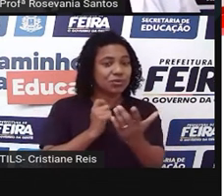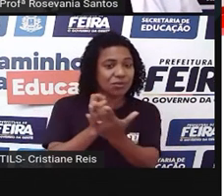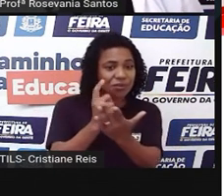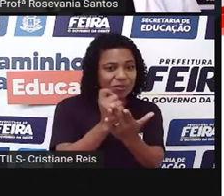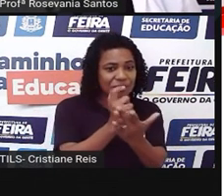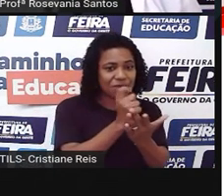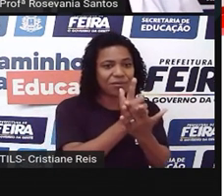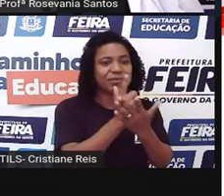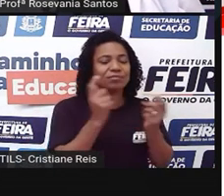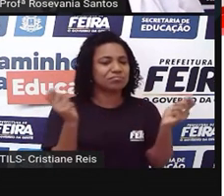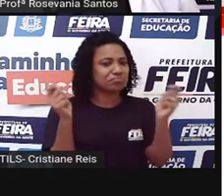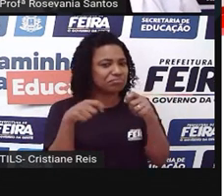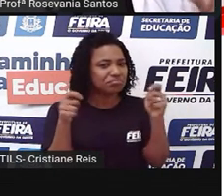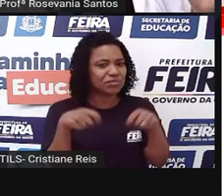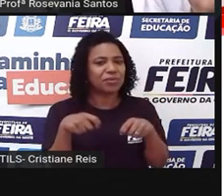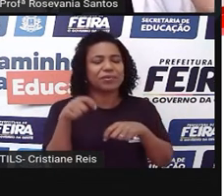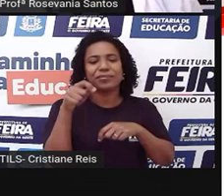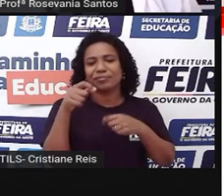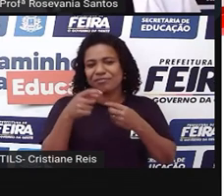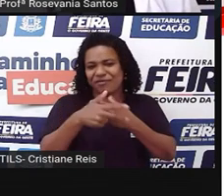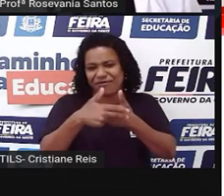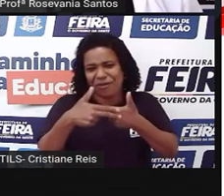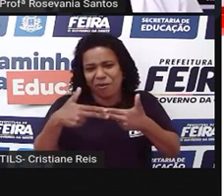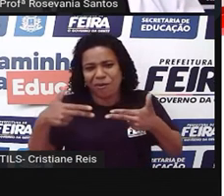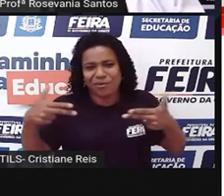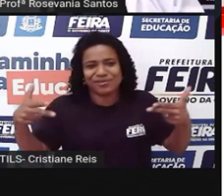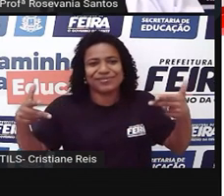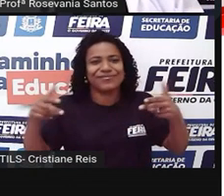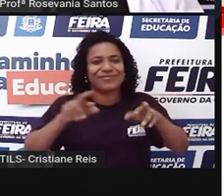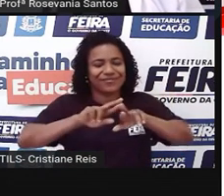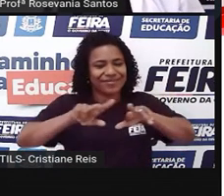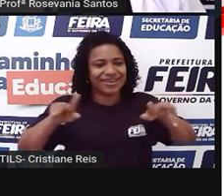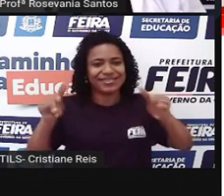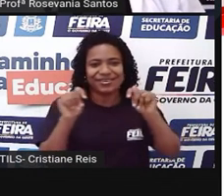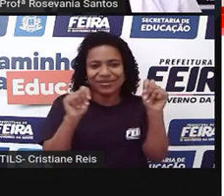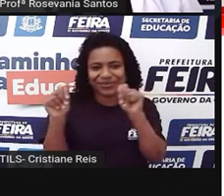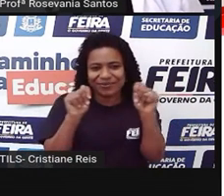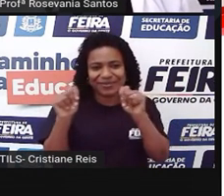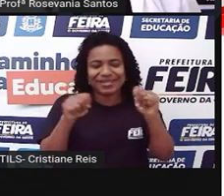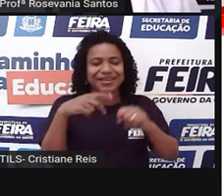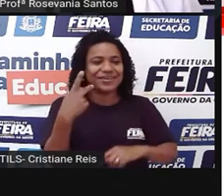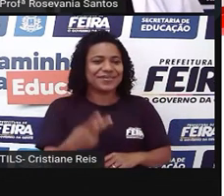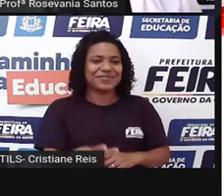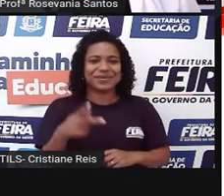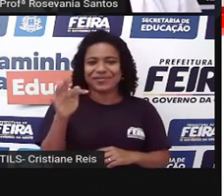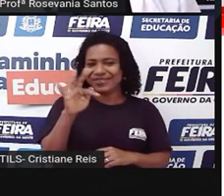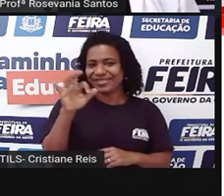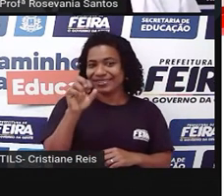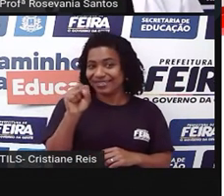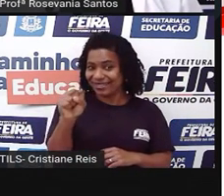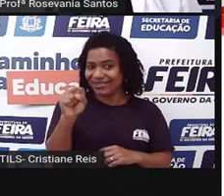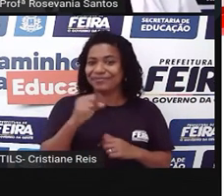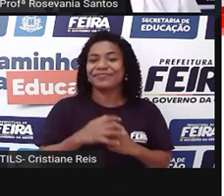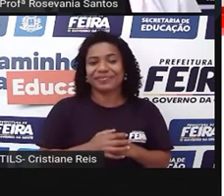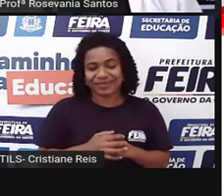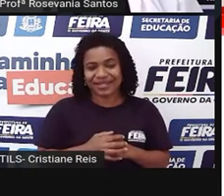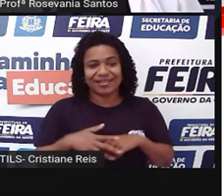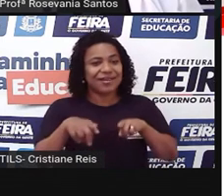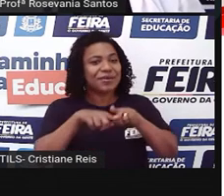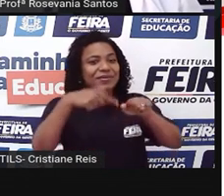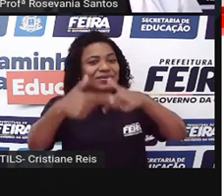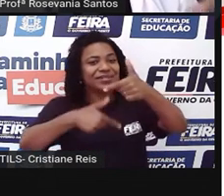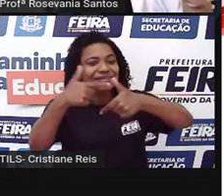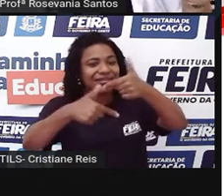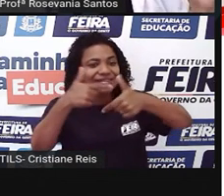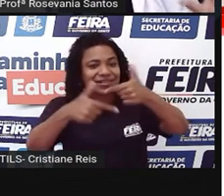qualidade, produtos fresquinhos, normalmente, né? Da economia local ali que fortalece, né? Os trabalhadores rurais da